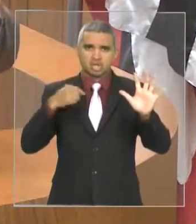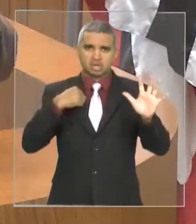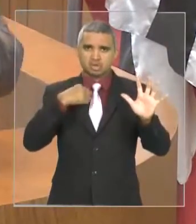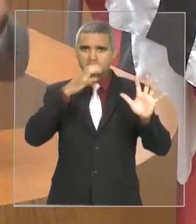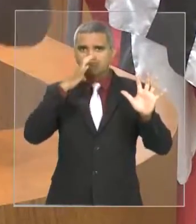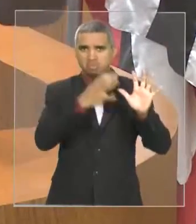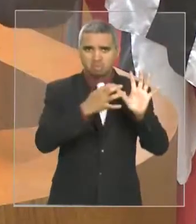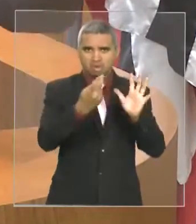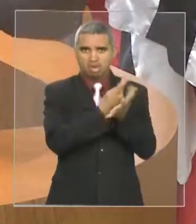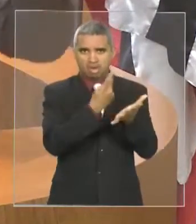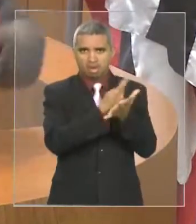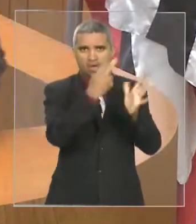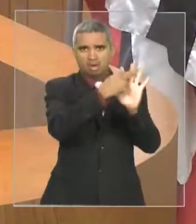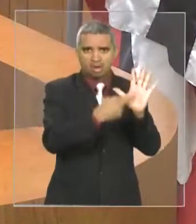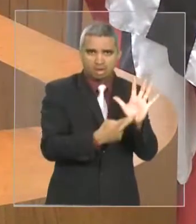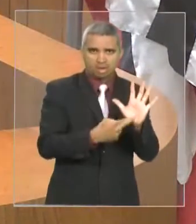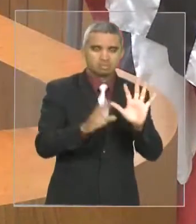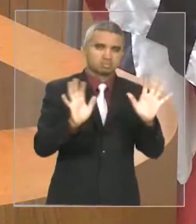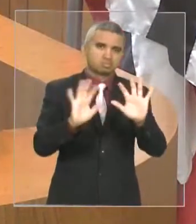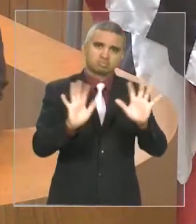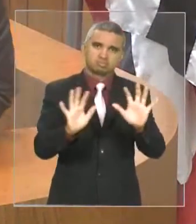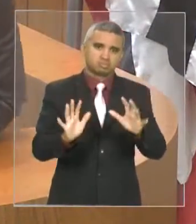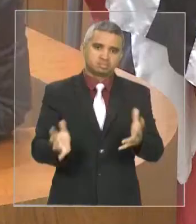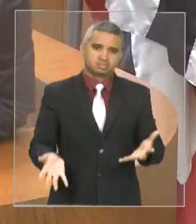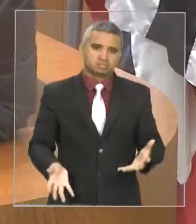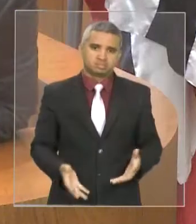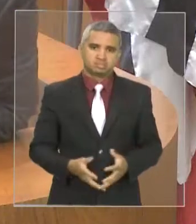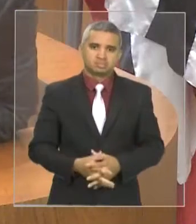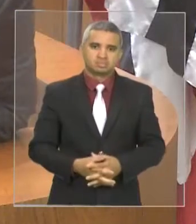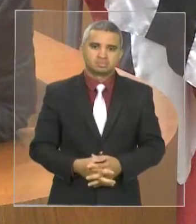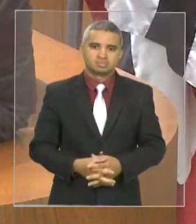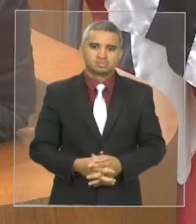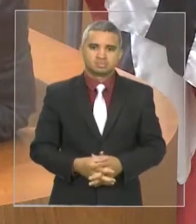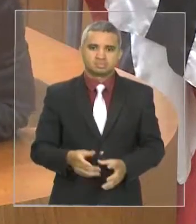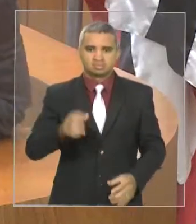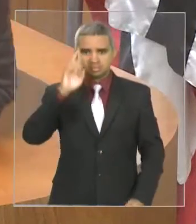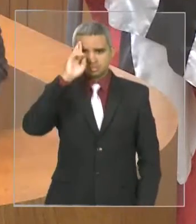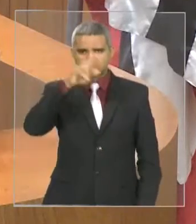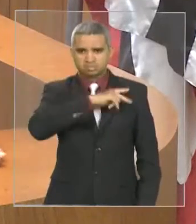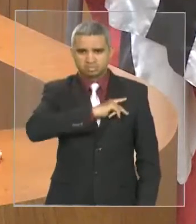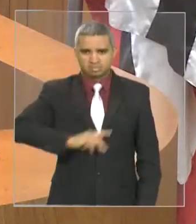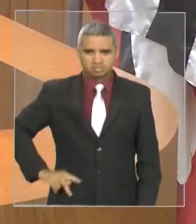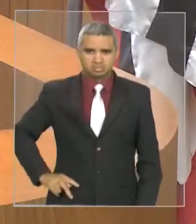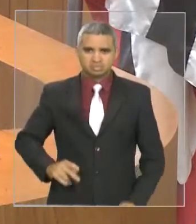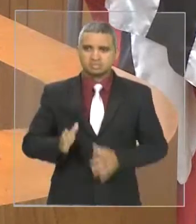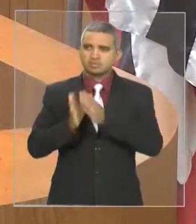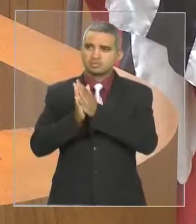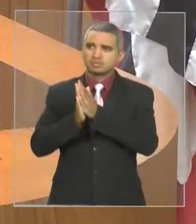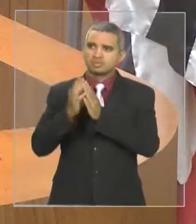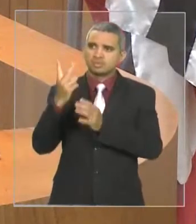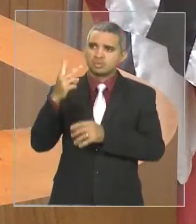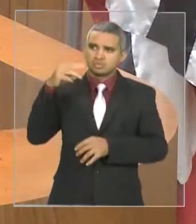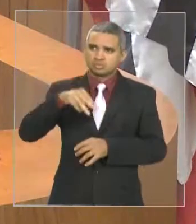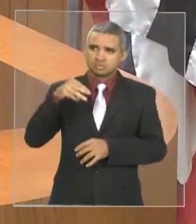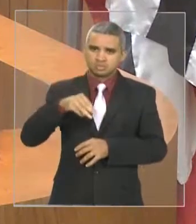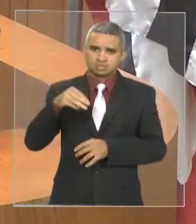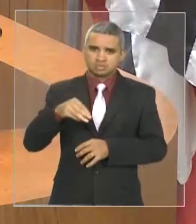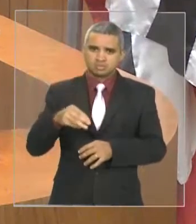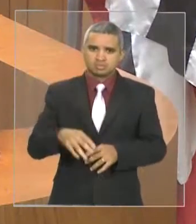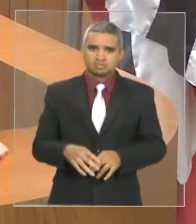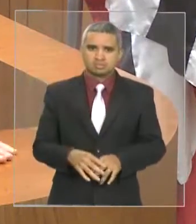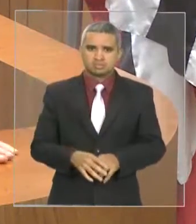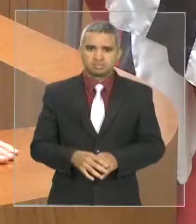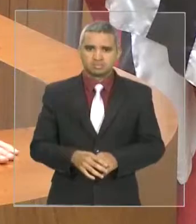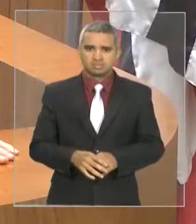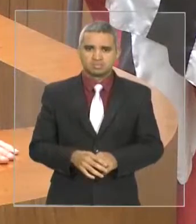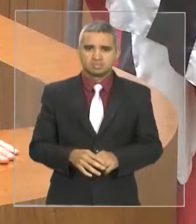Coordino o campeão do primeiro turno, lá em Imperatriz, deputado Vitória. Senhor presidente, peço mais dois minutos para concluir. Deputado Sousa Neto, a excelência não concede uma